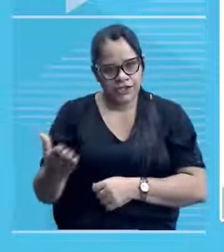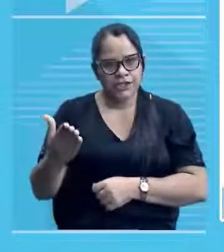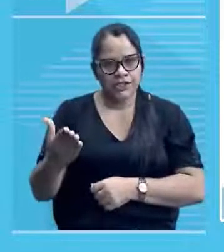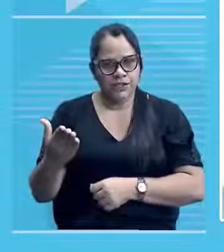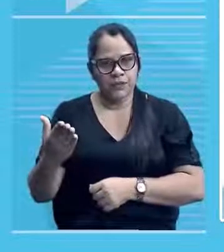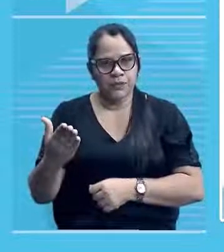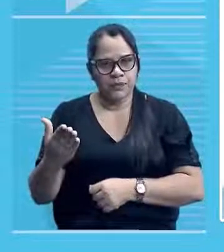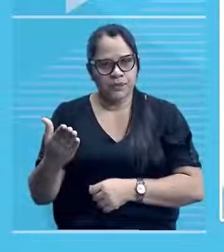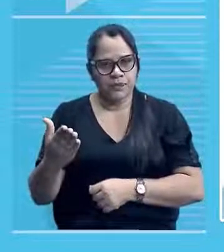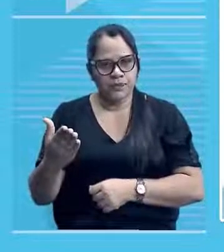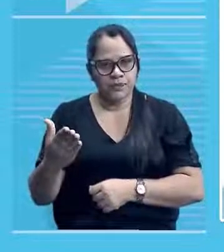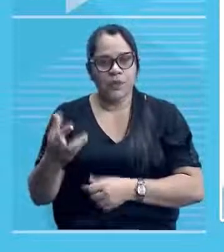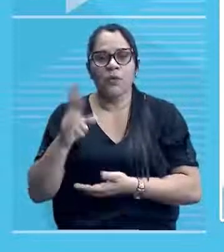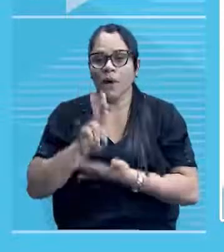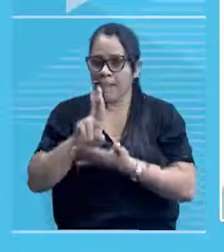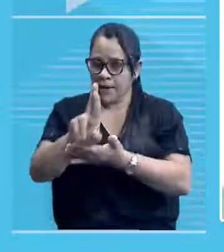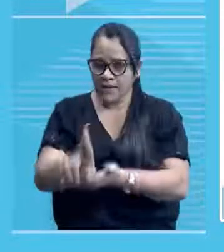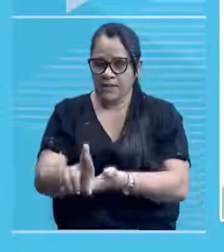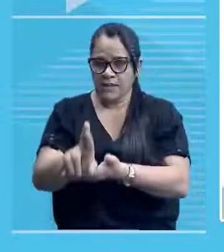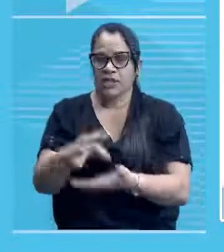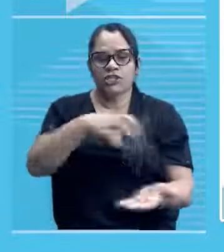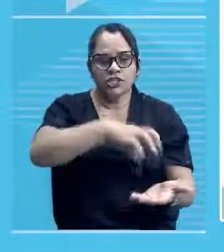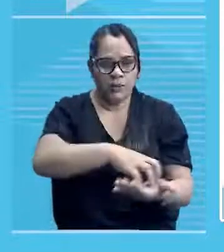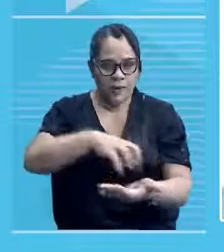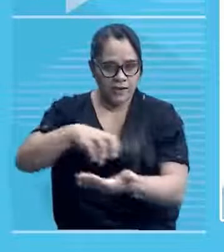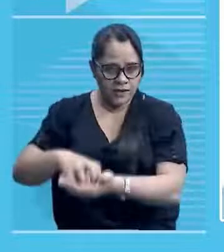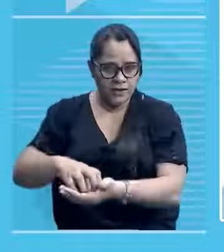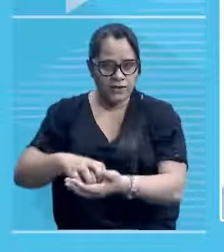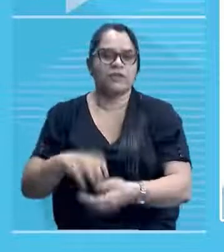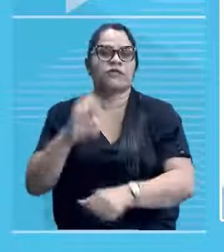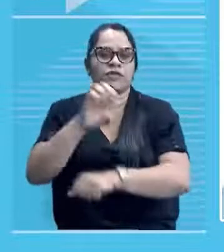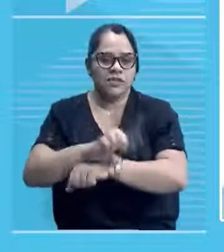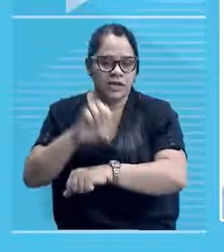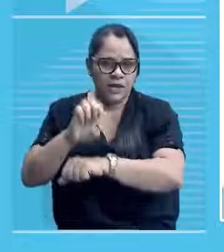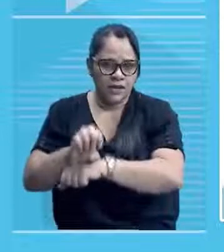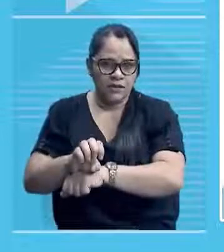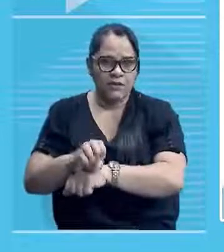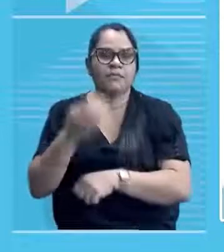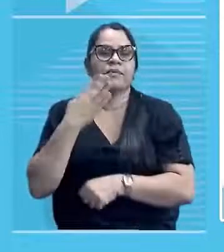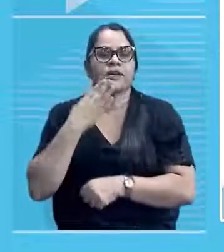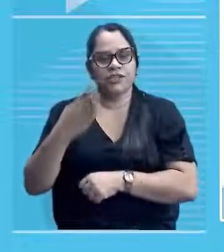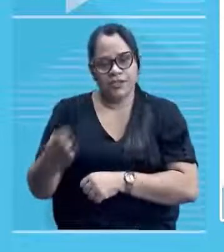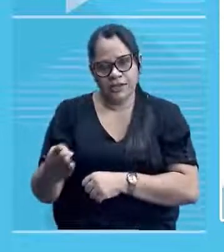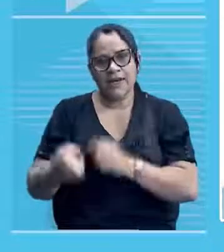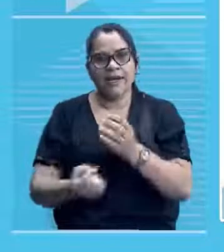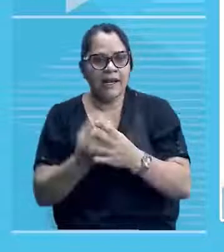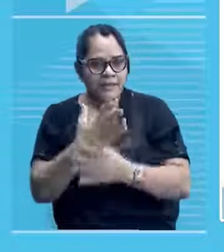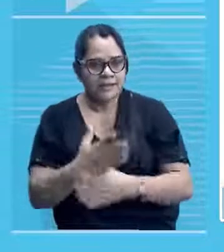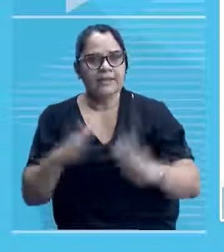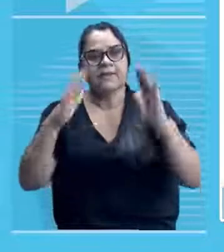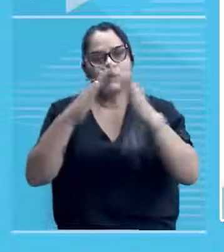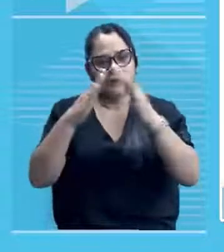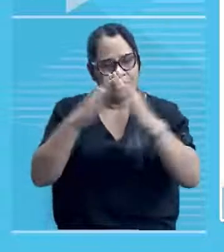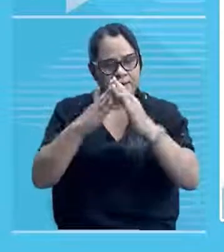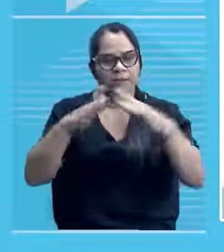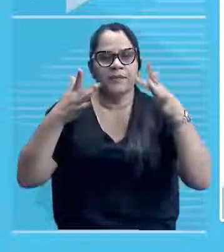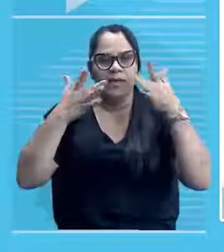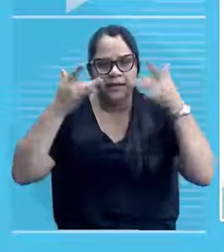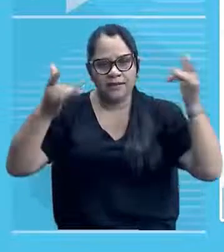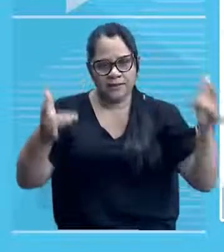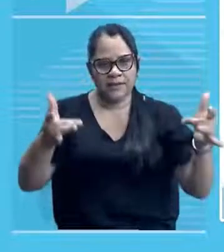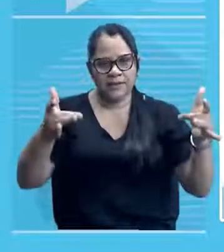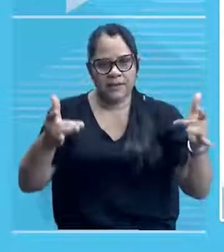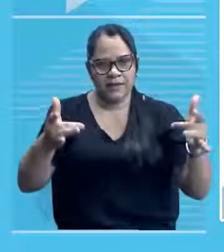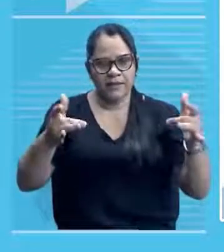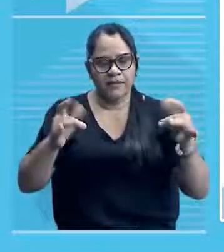representante da província do nosso estado para pedir a criação dessa casa de espetáculos. Tranquilo?